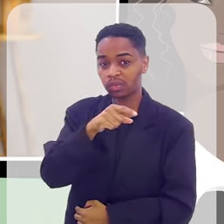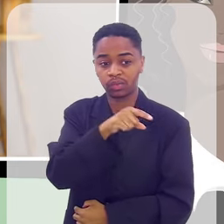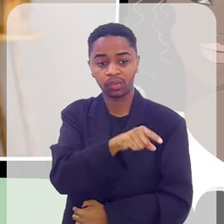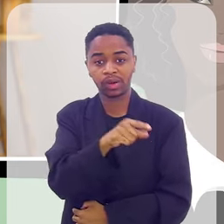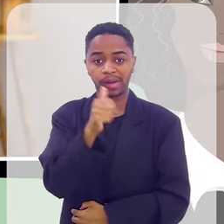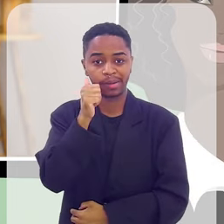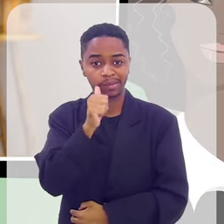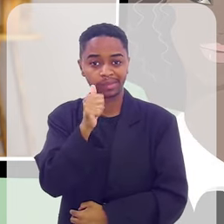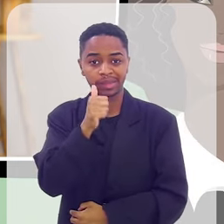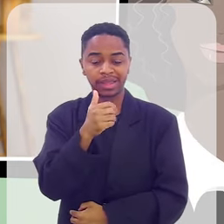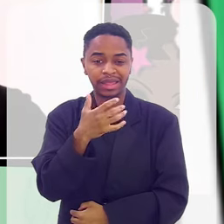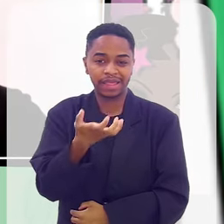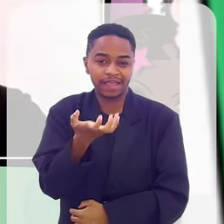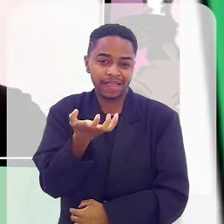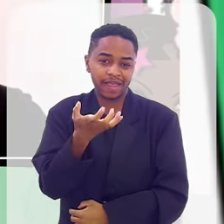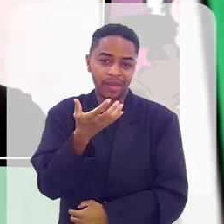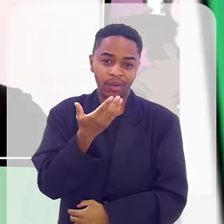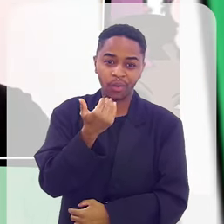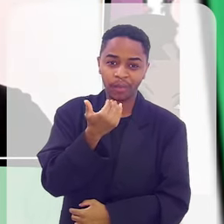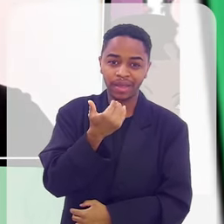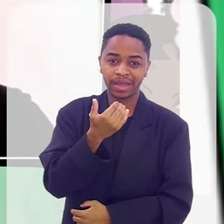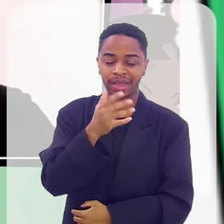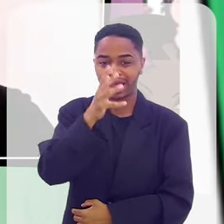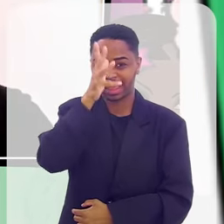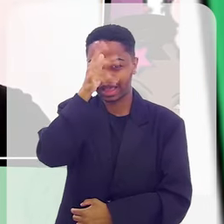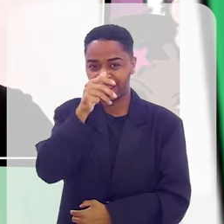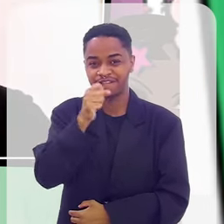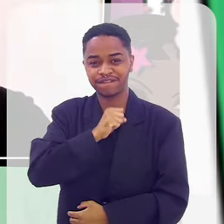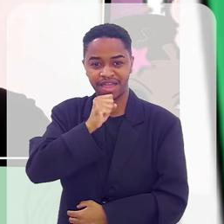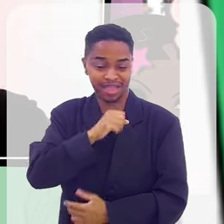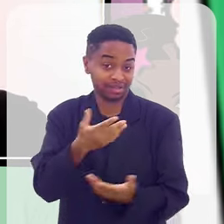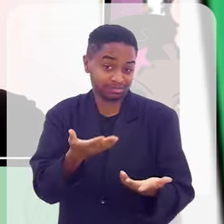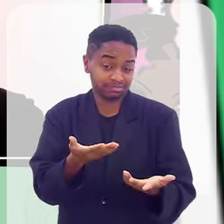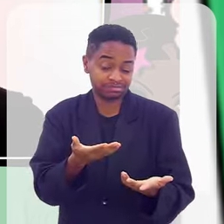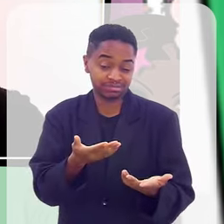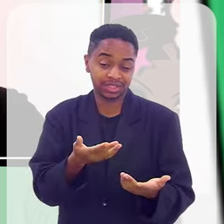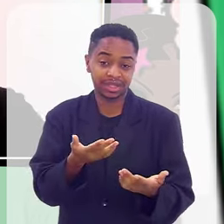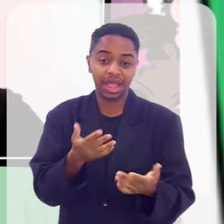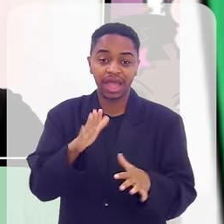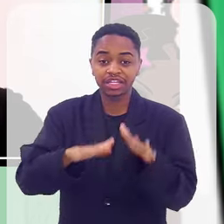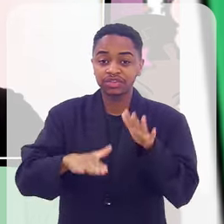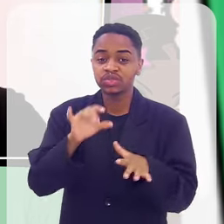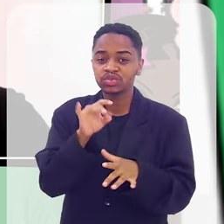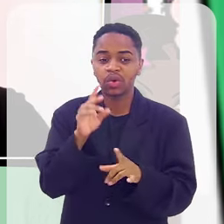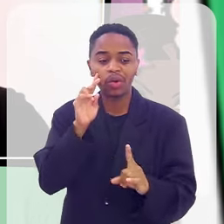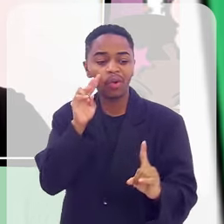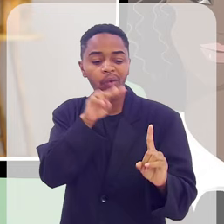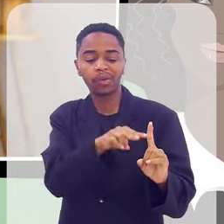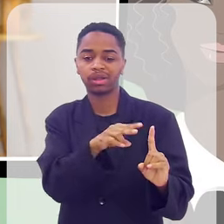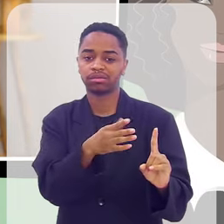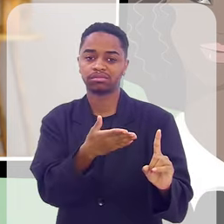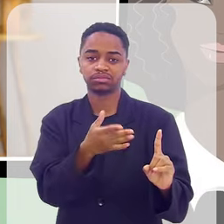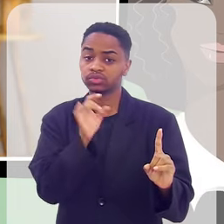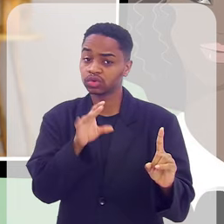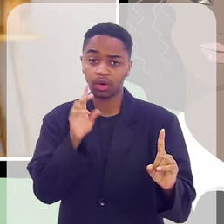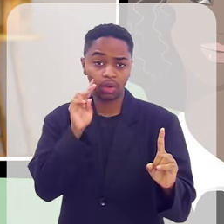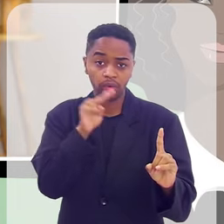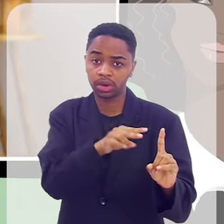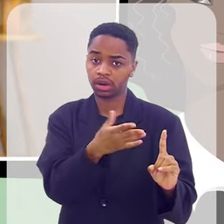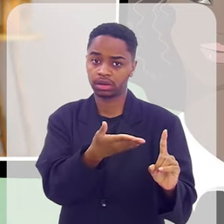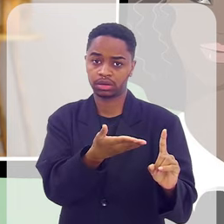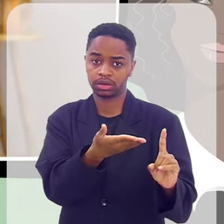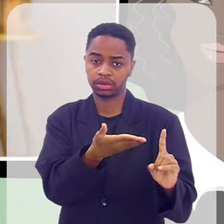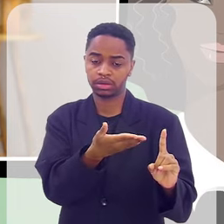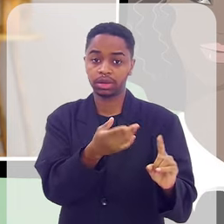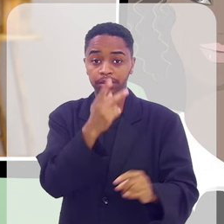a pessoa queria comer, não queria... galinha dele. Exatamente, às vezes até um olhar, só olhar